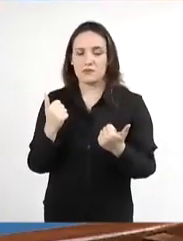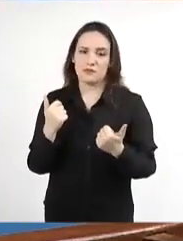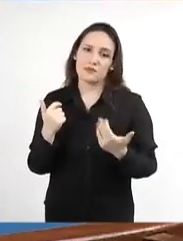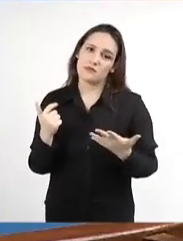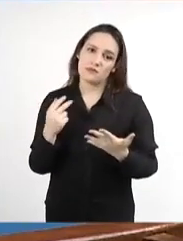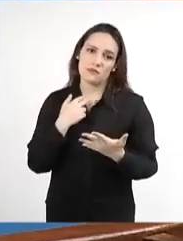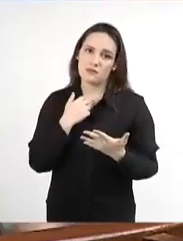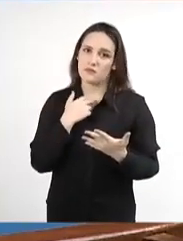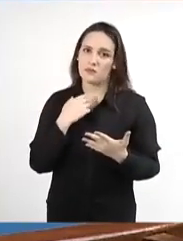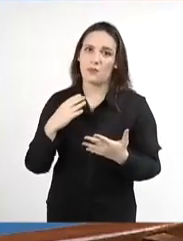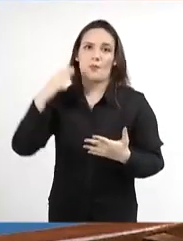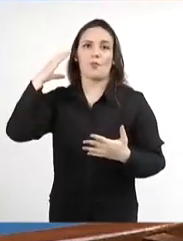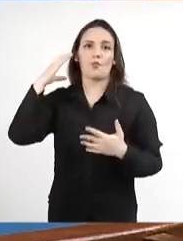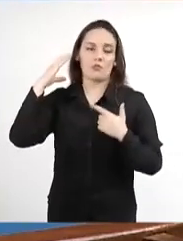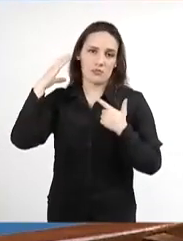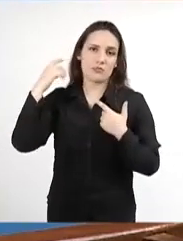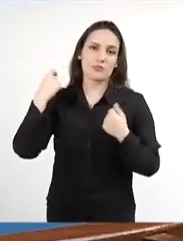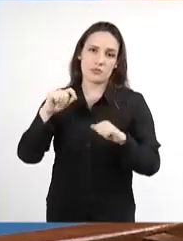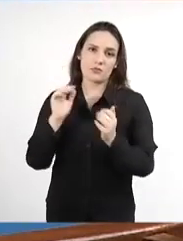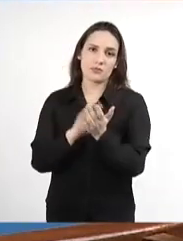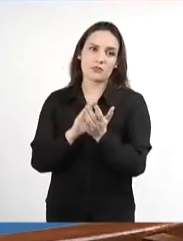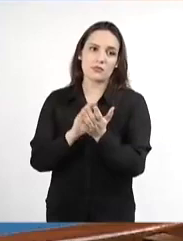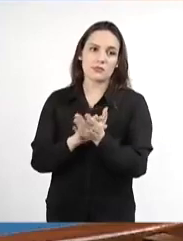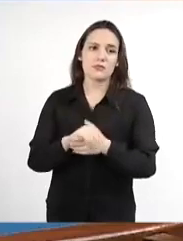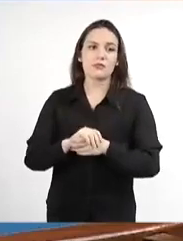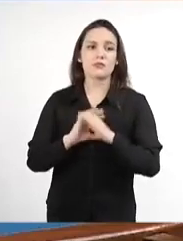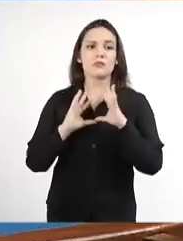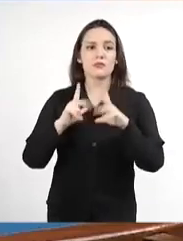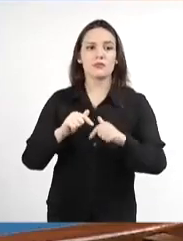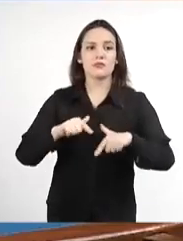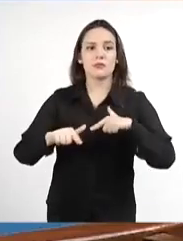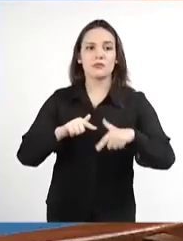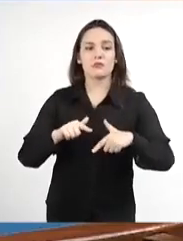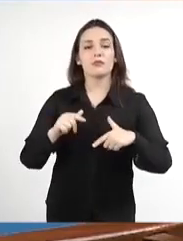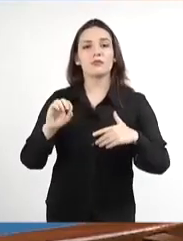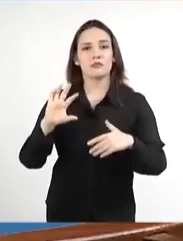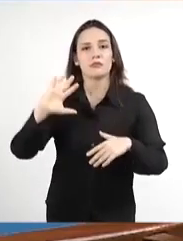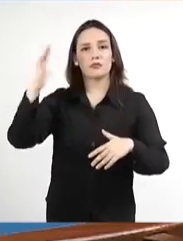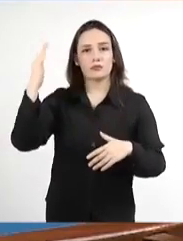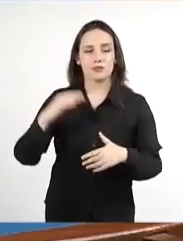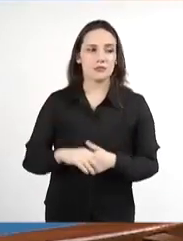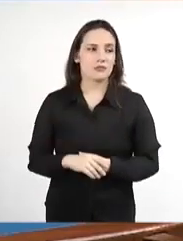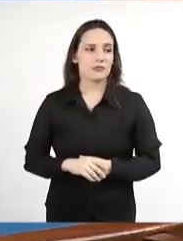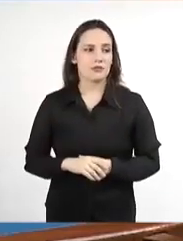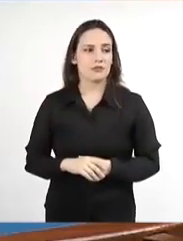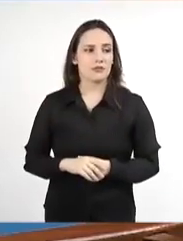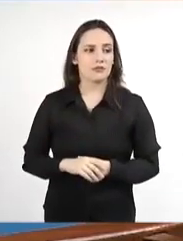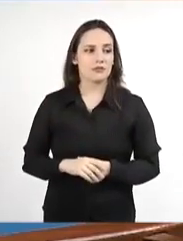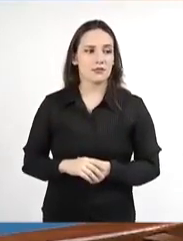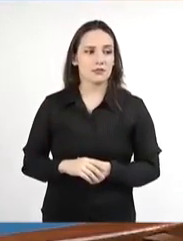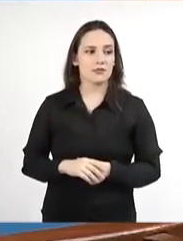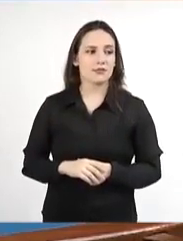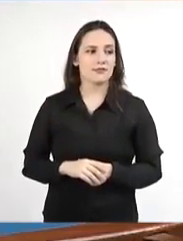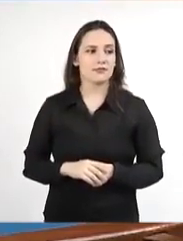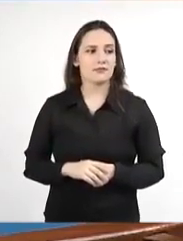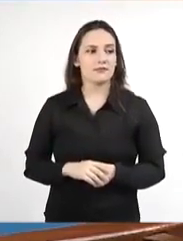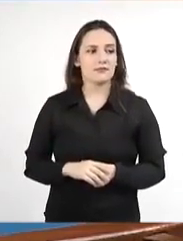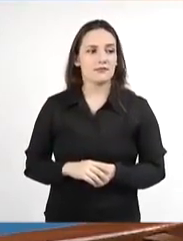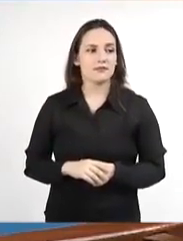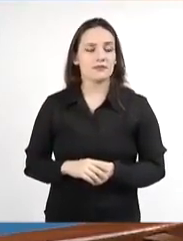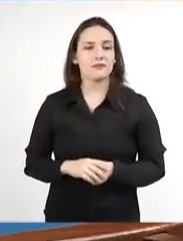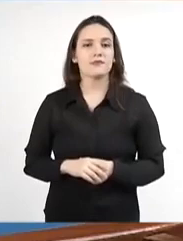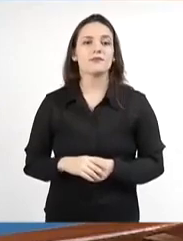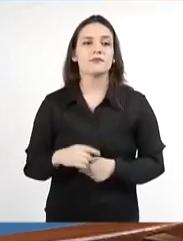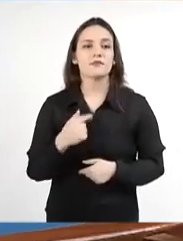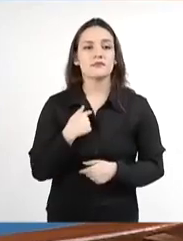nos eximir também de parabenizar de toda a atuação do trabalho que tem sendo realizado. E eu quero parabenizar aqui